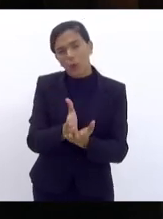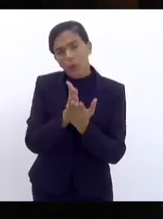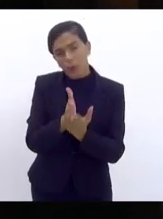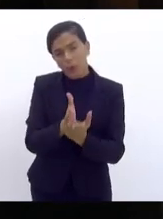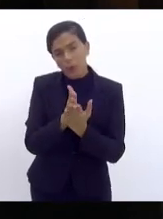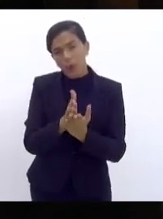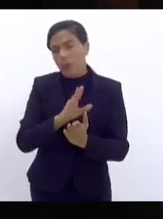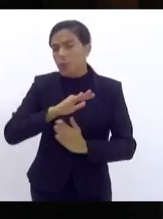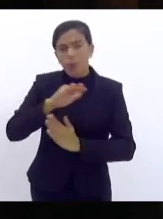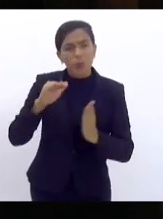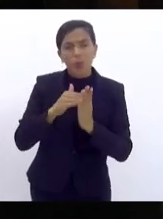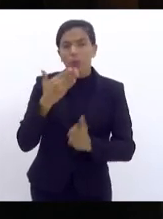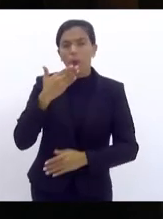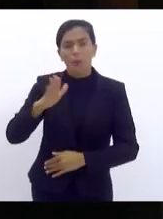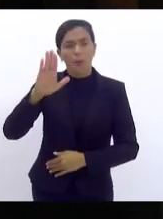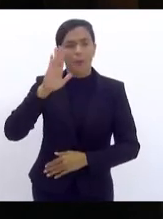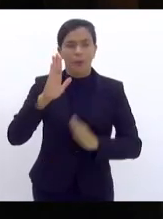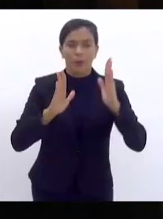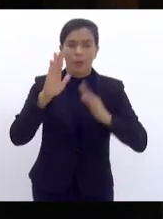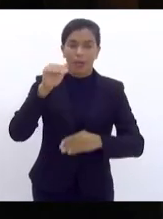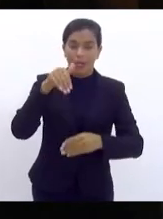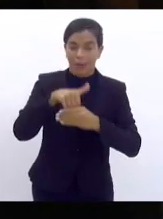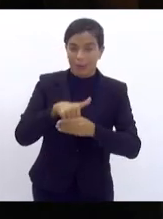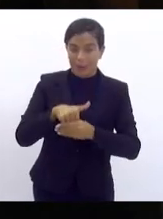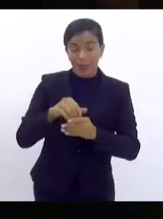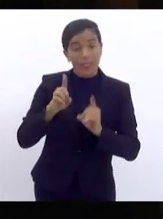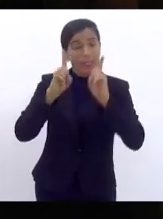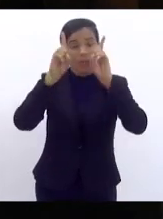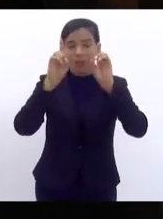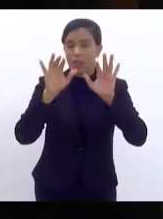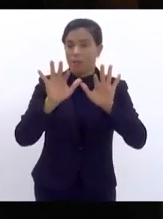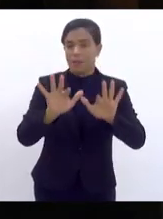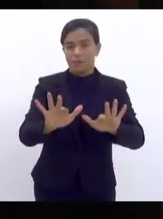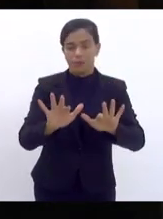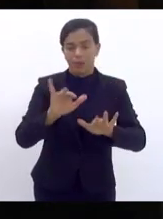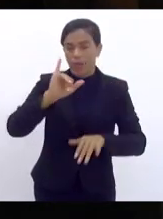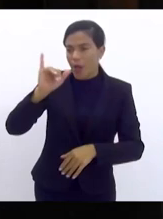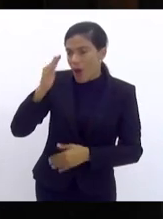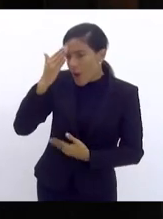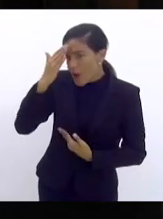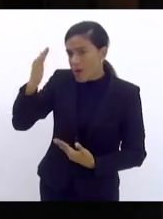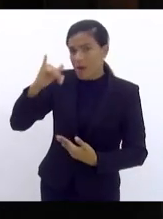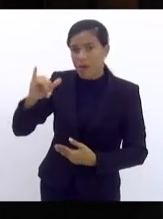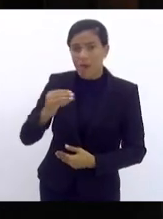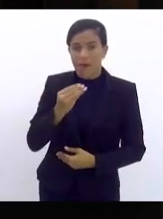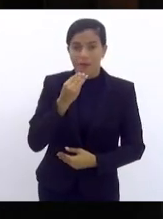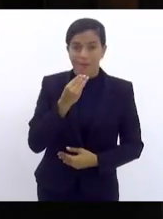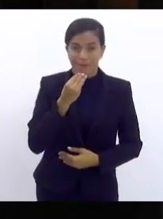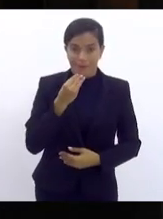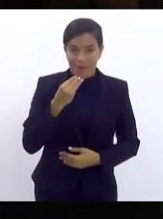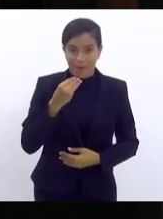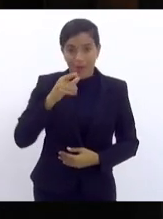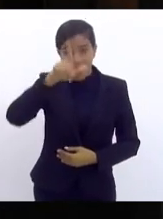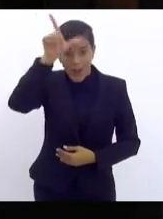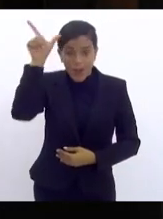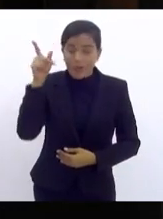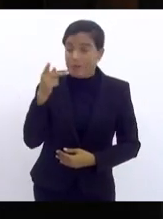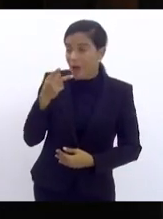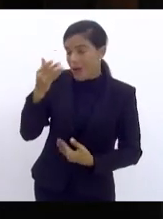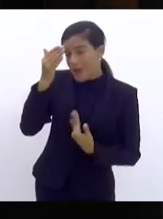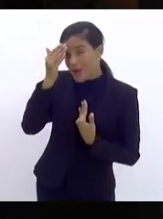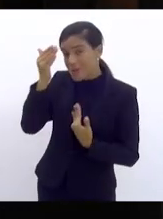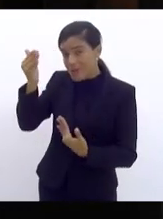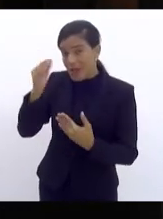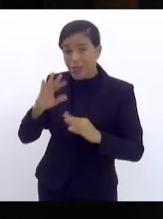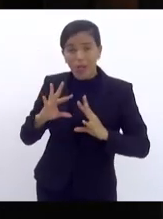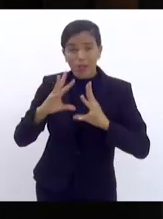campanha toda. Que Deus abençoe a todos vocês. Deputado, muito obrigado pela oportunidade. Um abraço ao deputado Luiz Paulo e a todos que nos